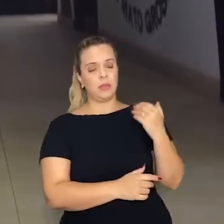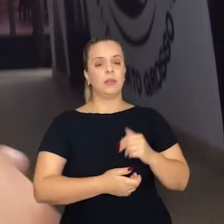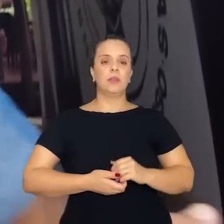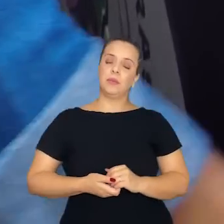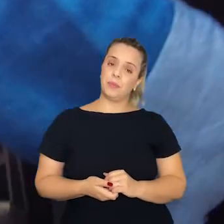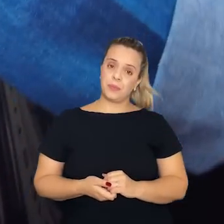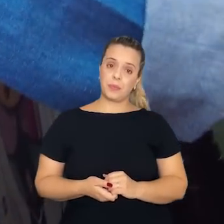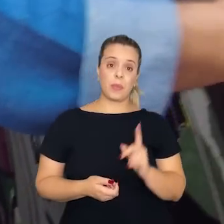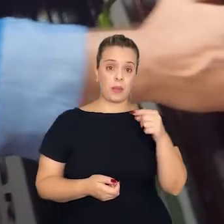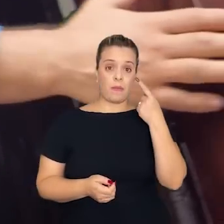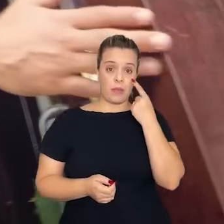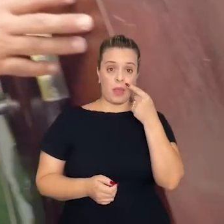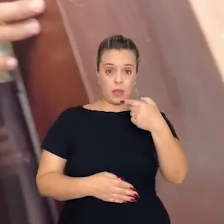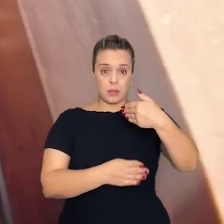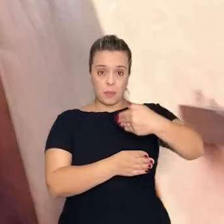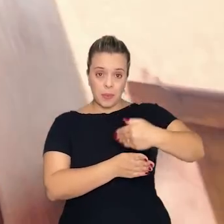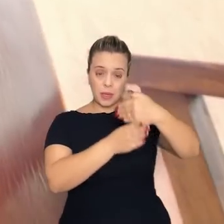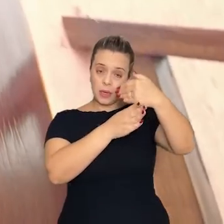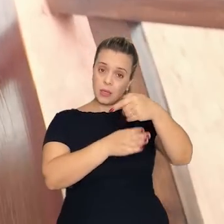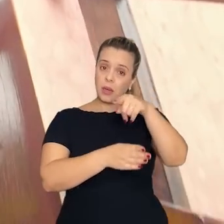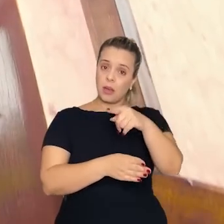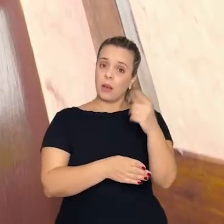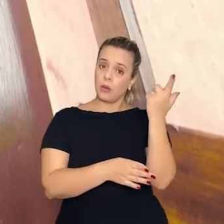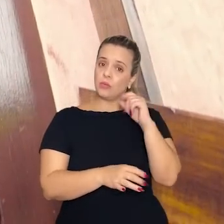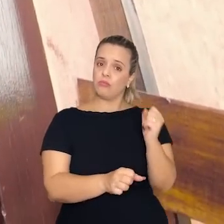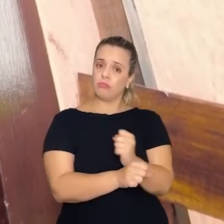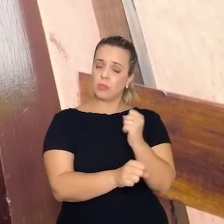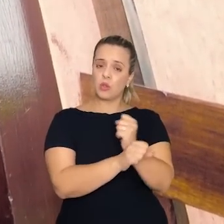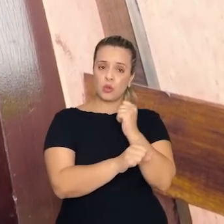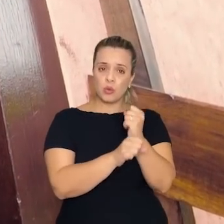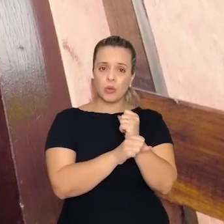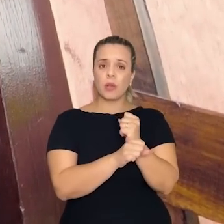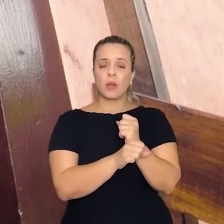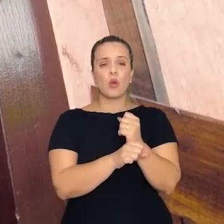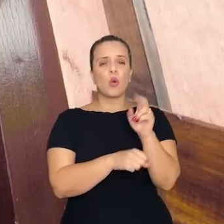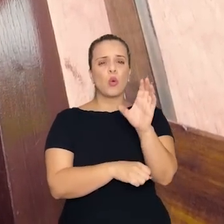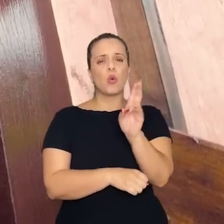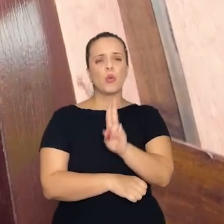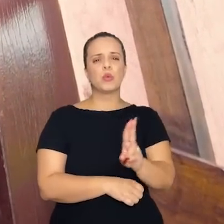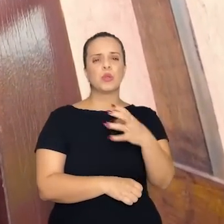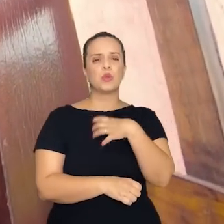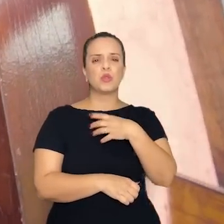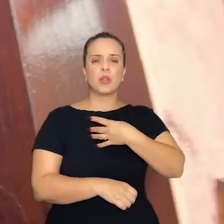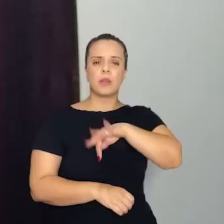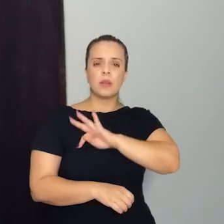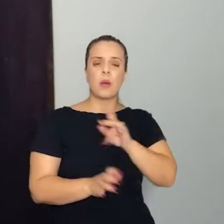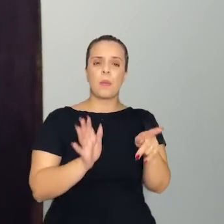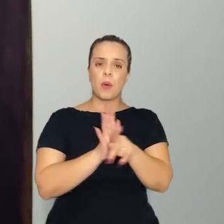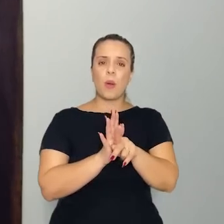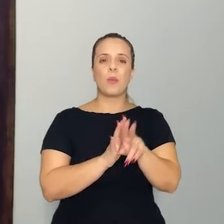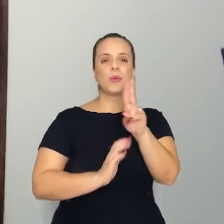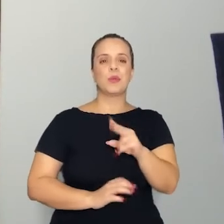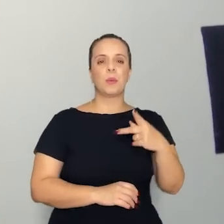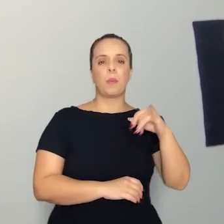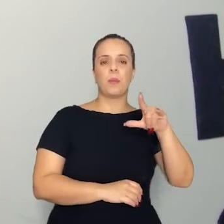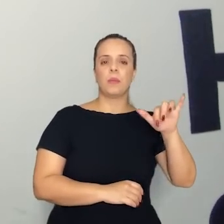Com essa parede, é o que a gente conversava, que ela foi reconstruída na técnica original, que é a taipa de pilão nesse caso.